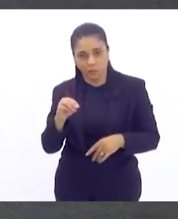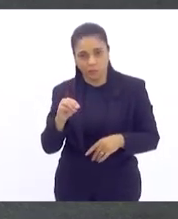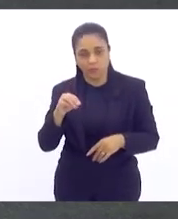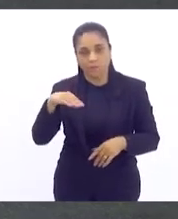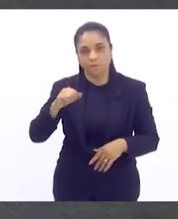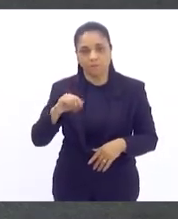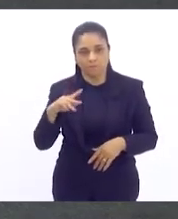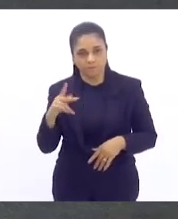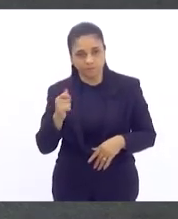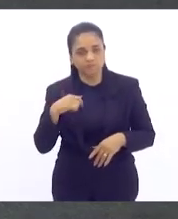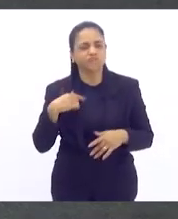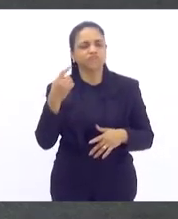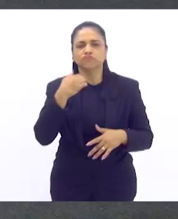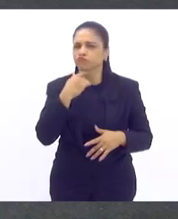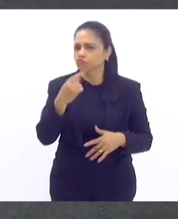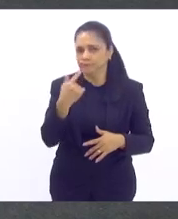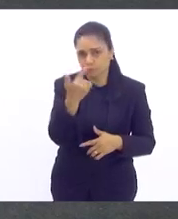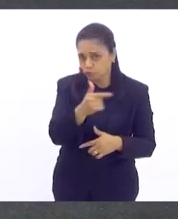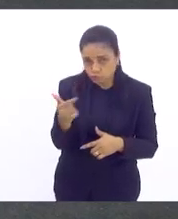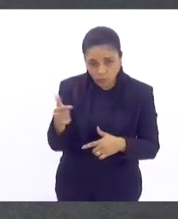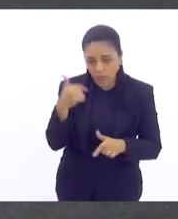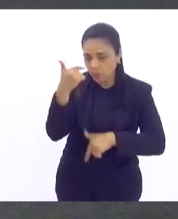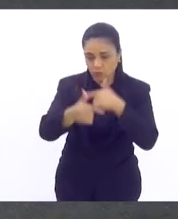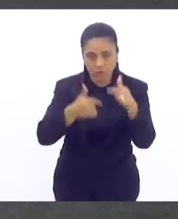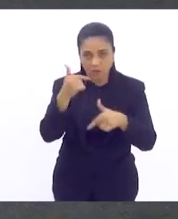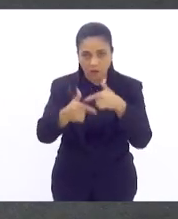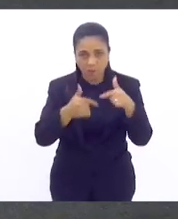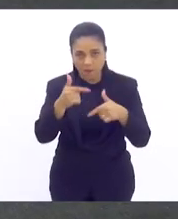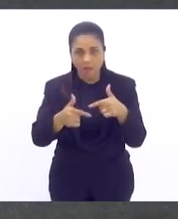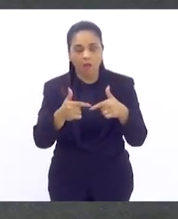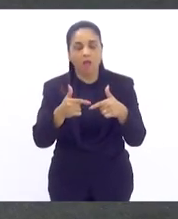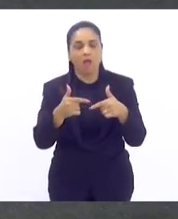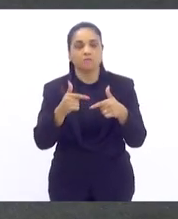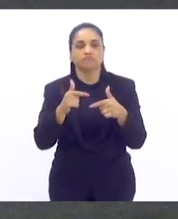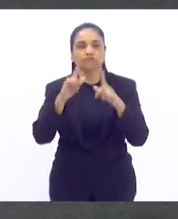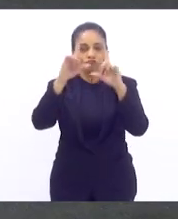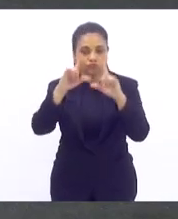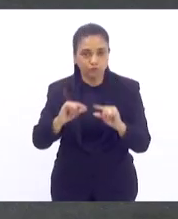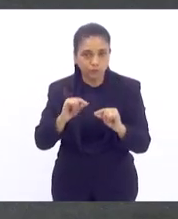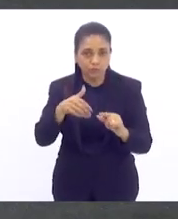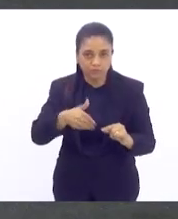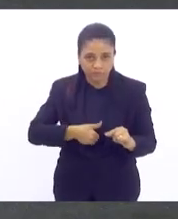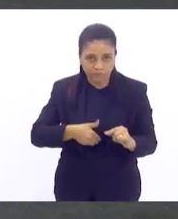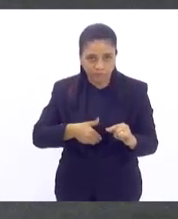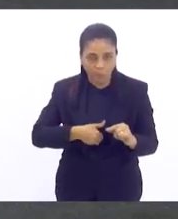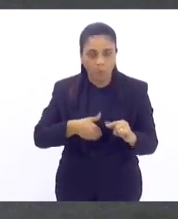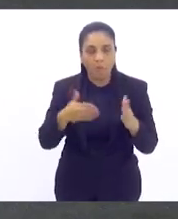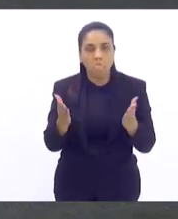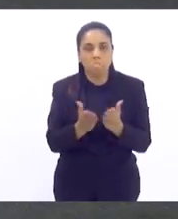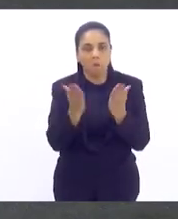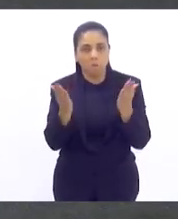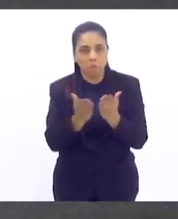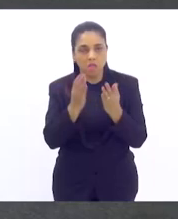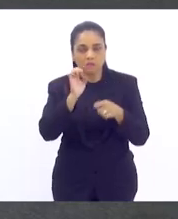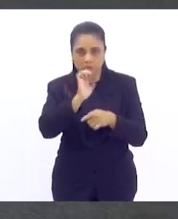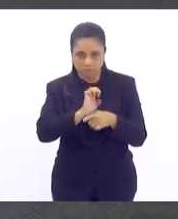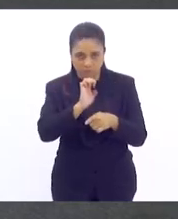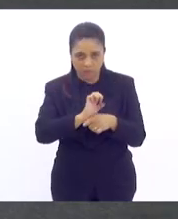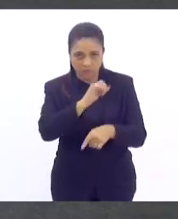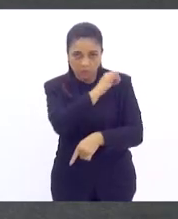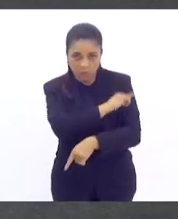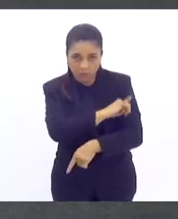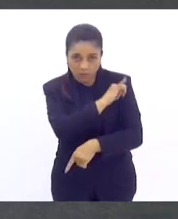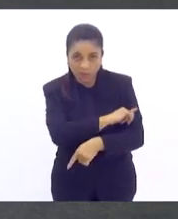para que a gente possa superar essa lógica de fome, de miséria e pobreza no estado do Rio de Janeiro, ele